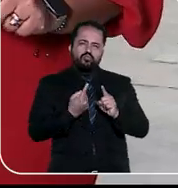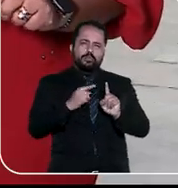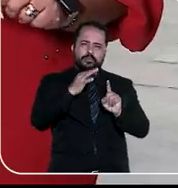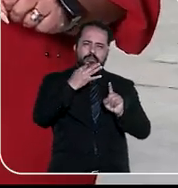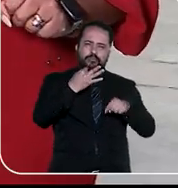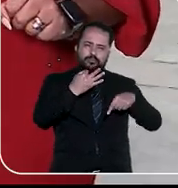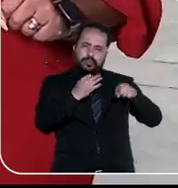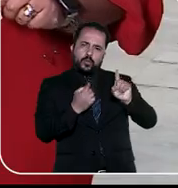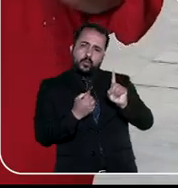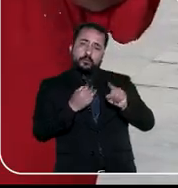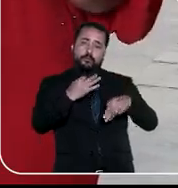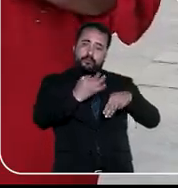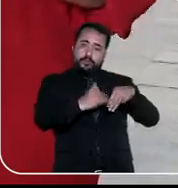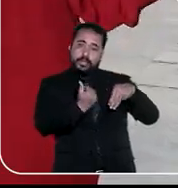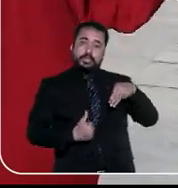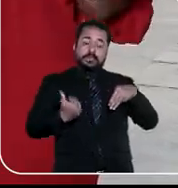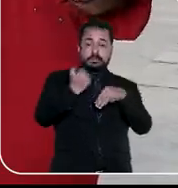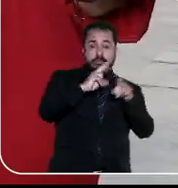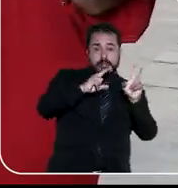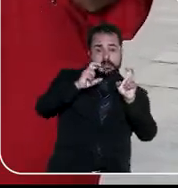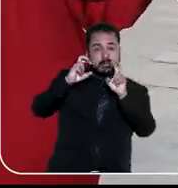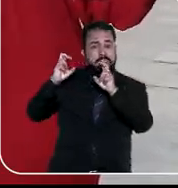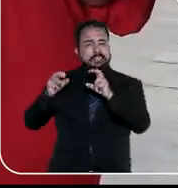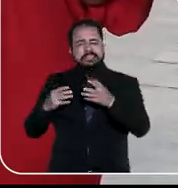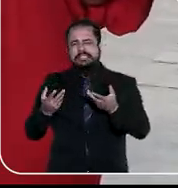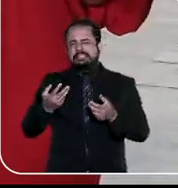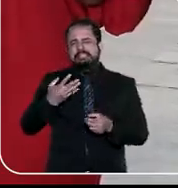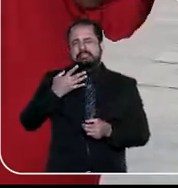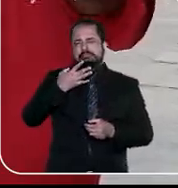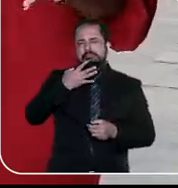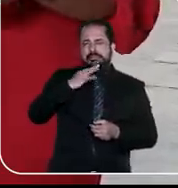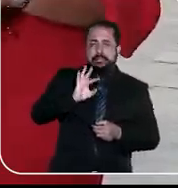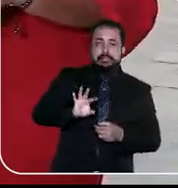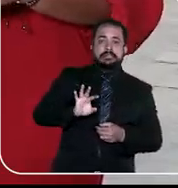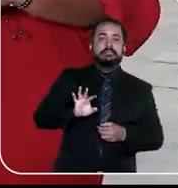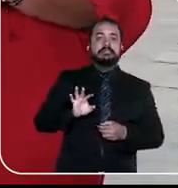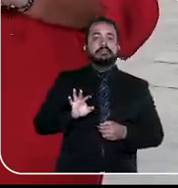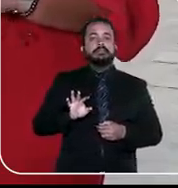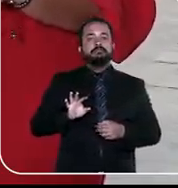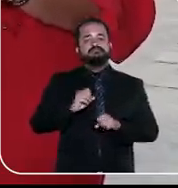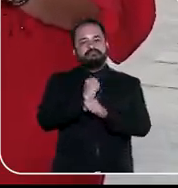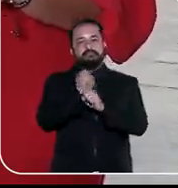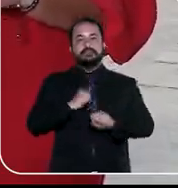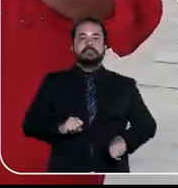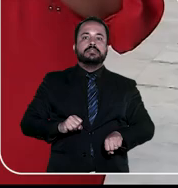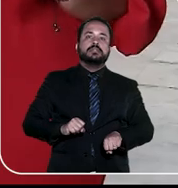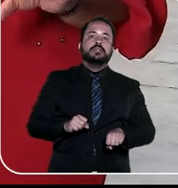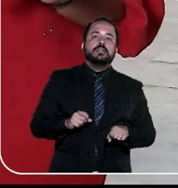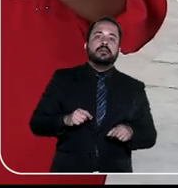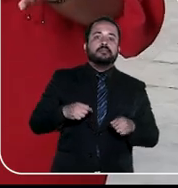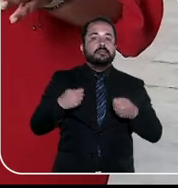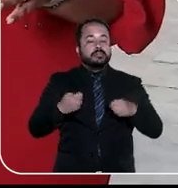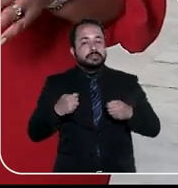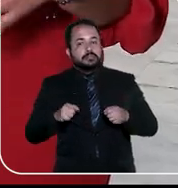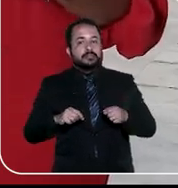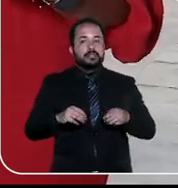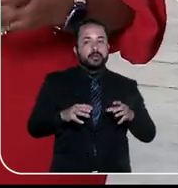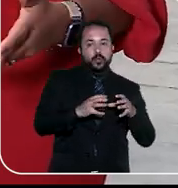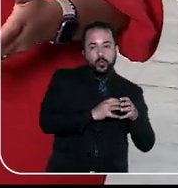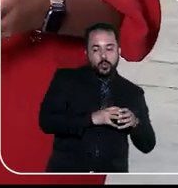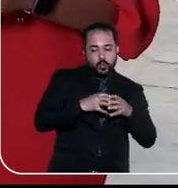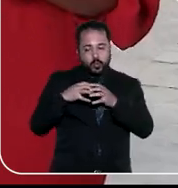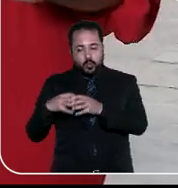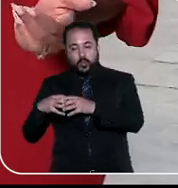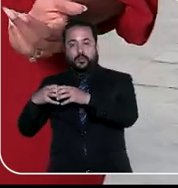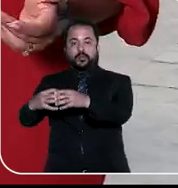imagina um só ministro dominar tantos assuntos diferentes? Praticamente impossível, né? Por isso que o Tribunal divide